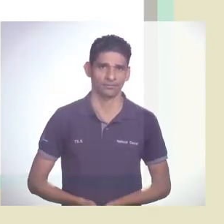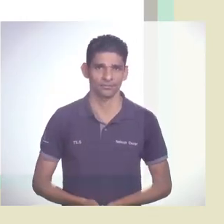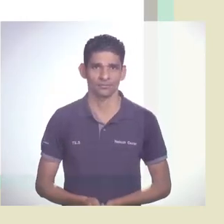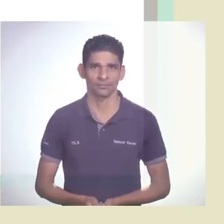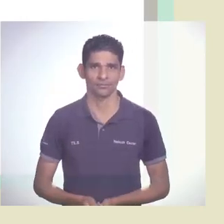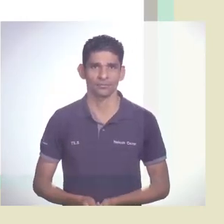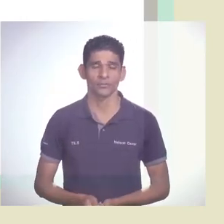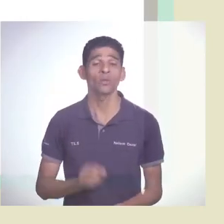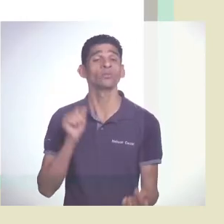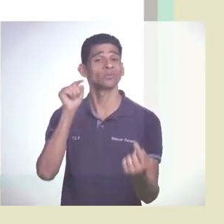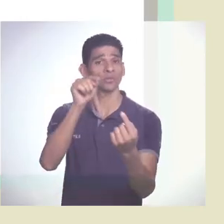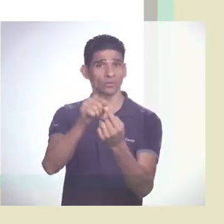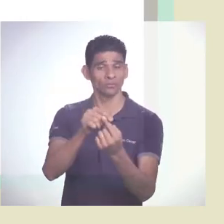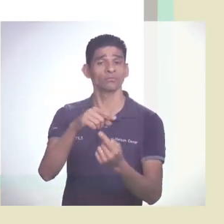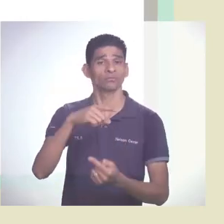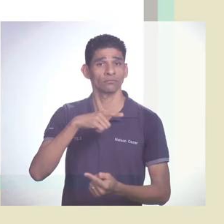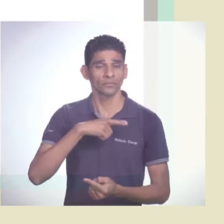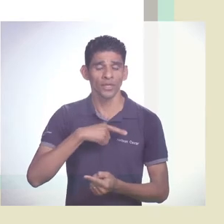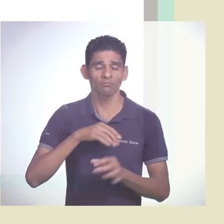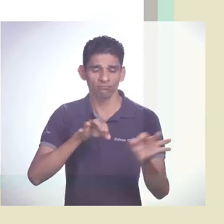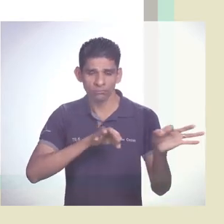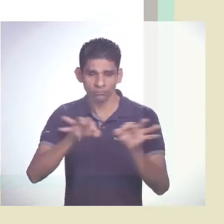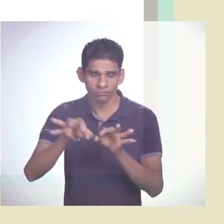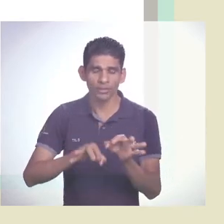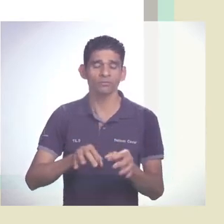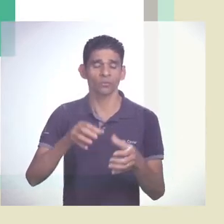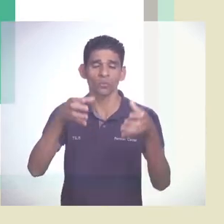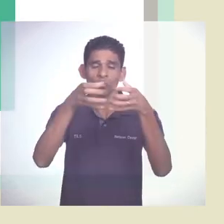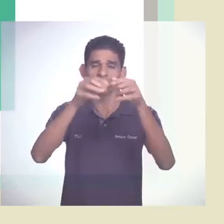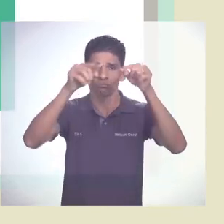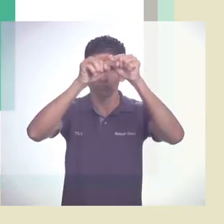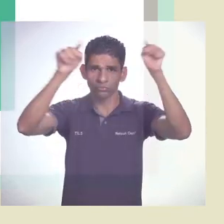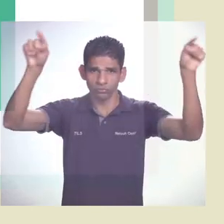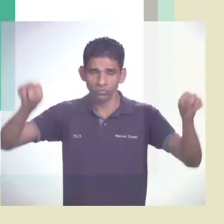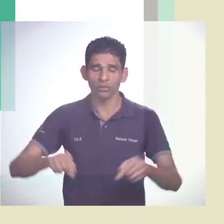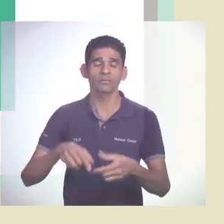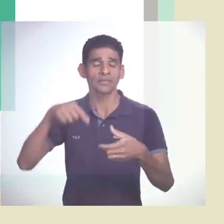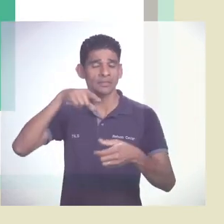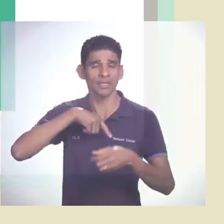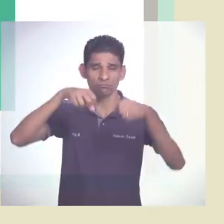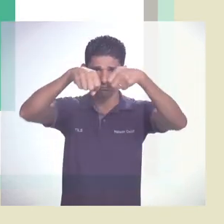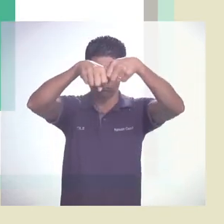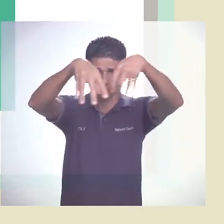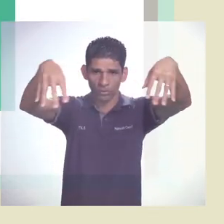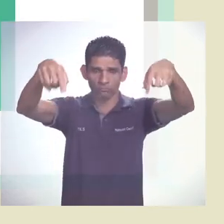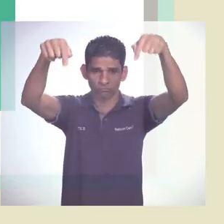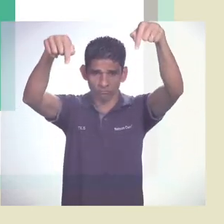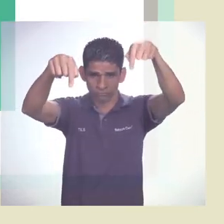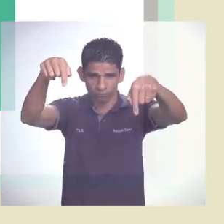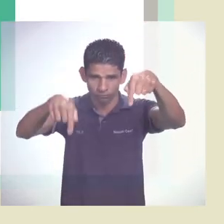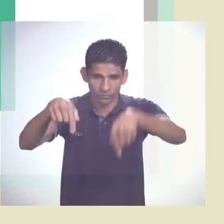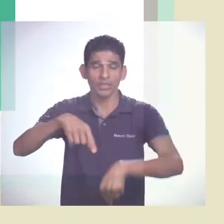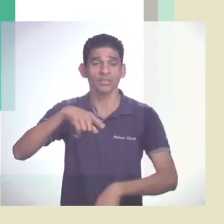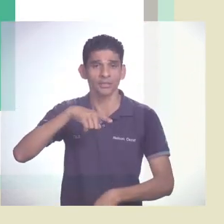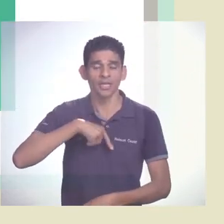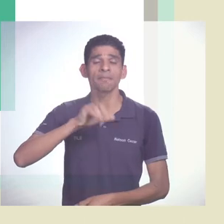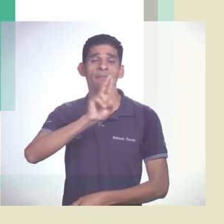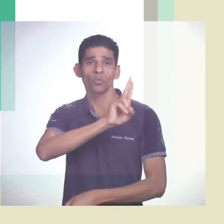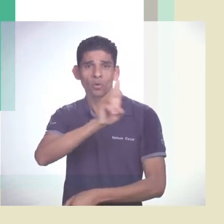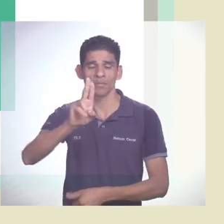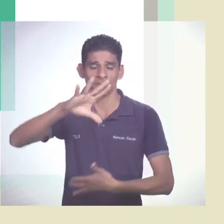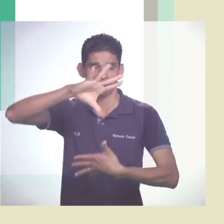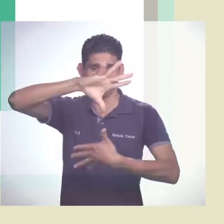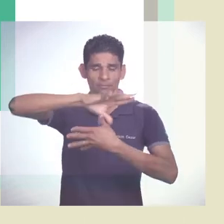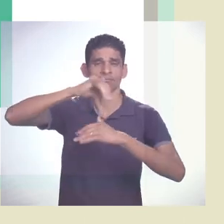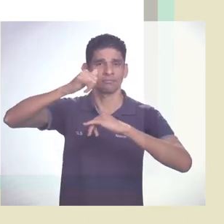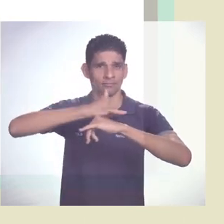Os objetivos são distribuídos em um quadro com quatro dimensões, que chamamos de mapa estratégico. Haverá um mapa